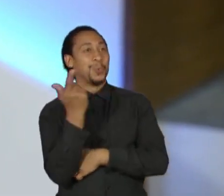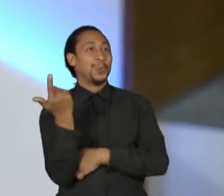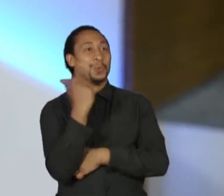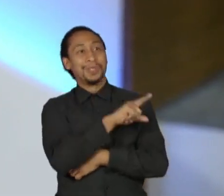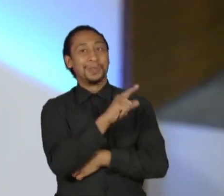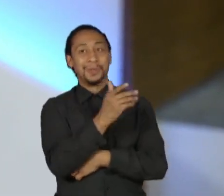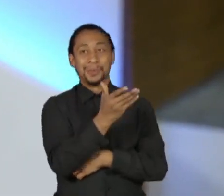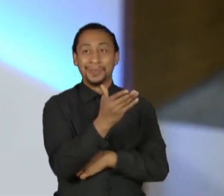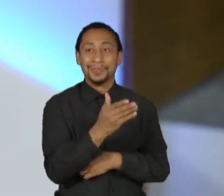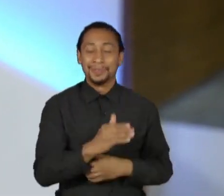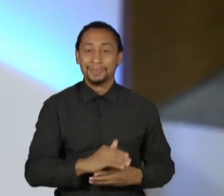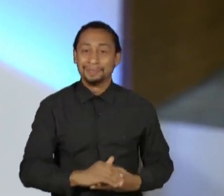Chegamos lá. Chegamos lá. Tá certo.